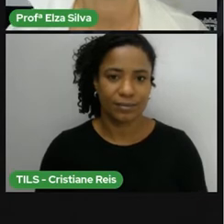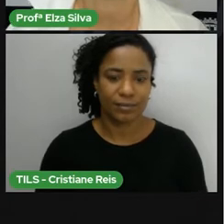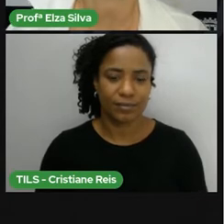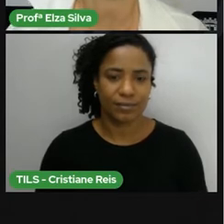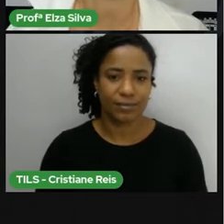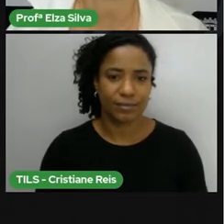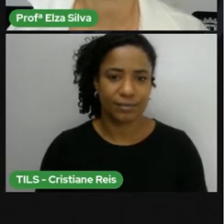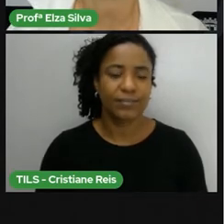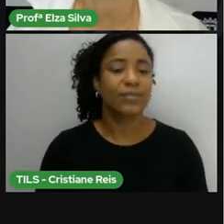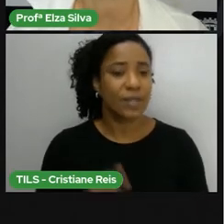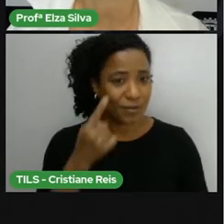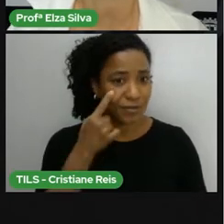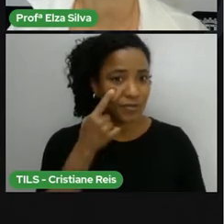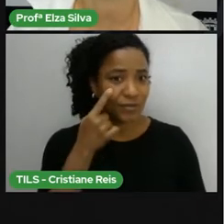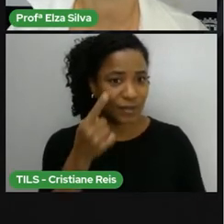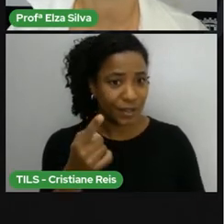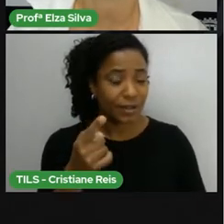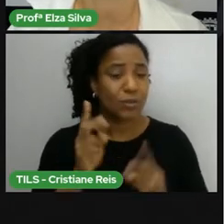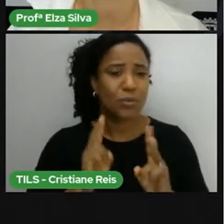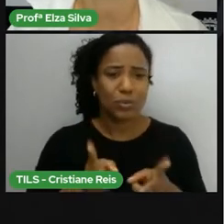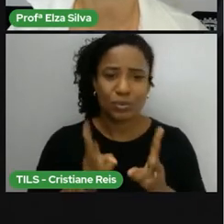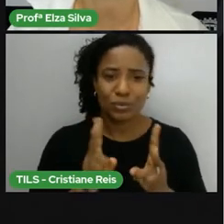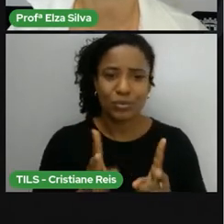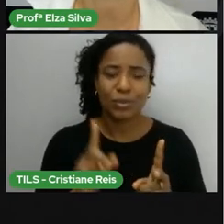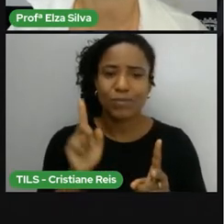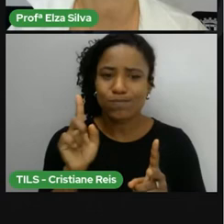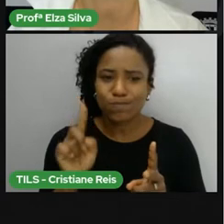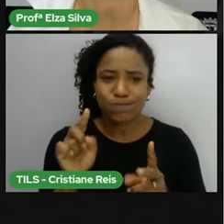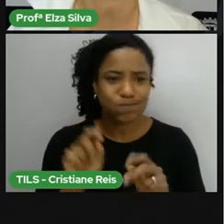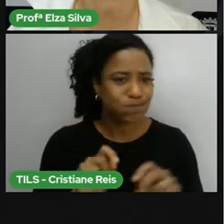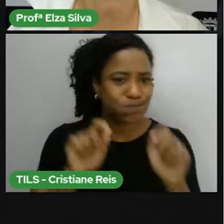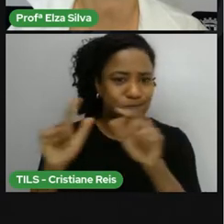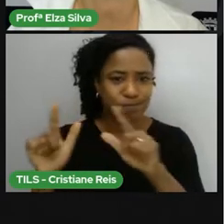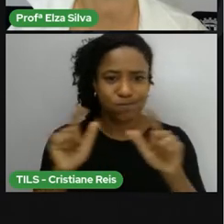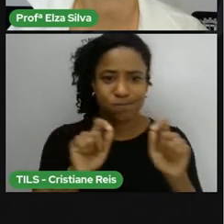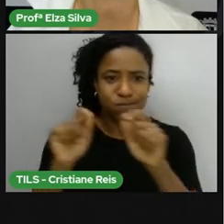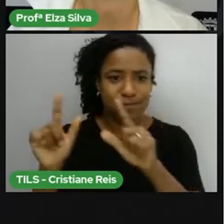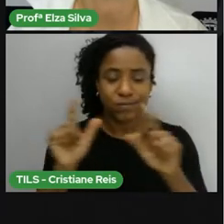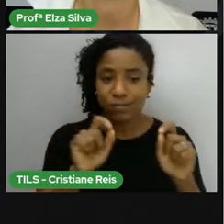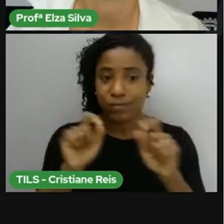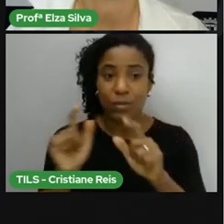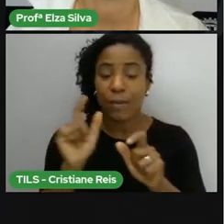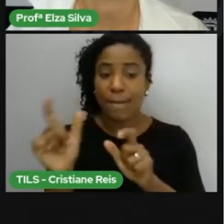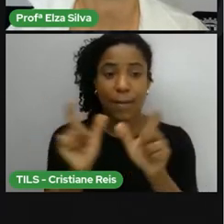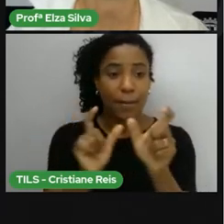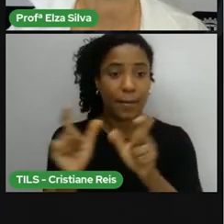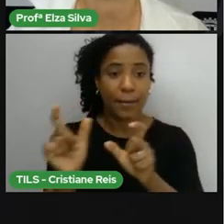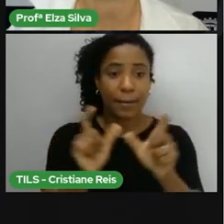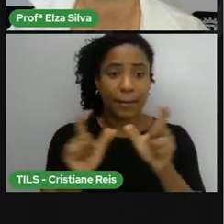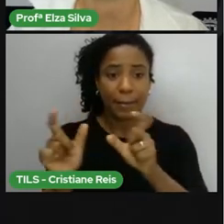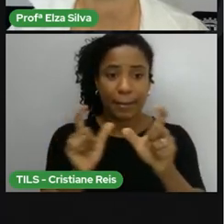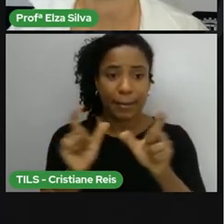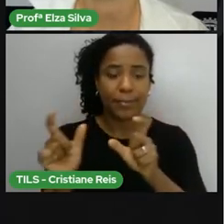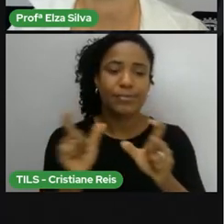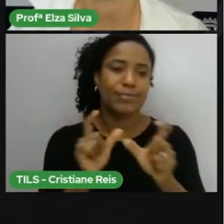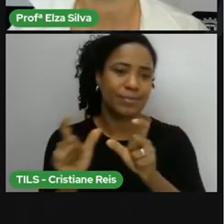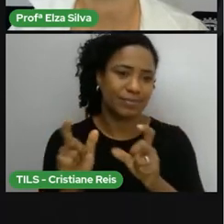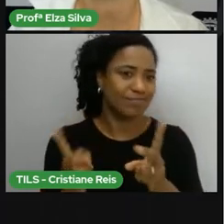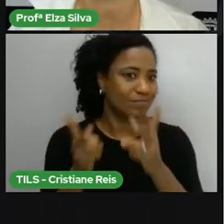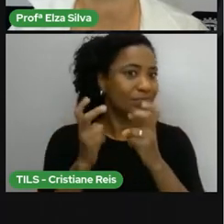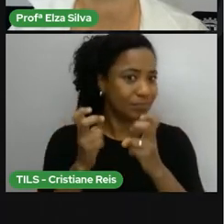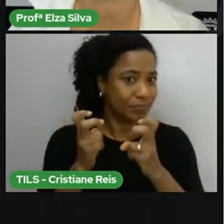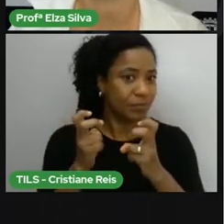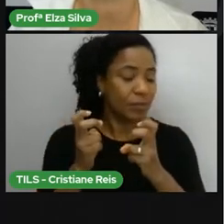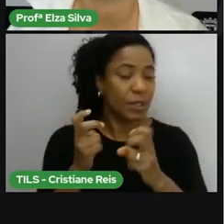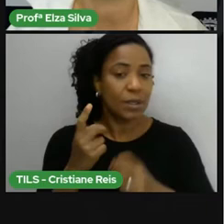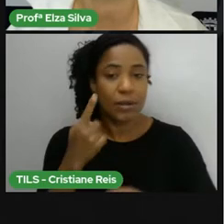E assim vocês podem continuar, meus amores, explorando este vocabulário. E, inclusive, vocês podem observar